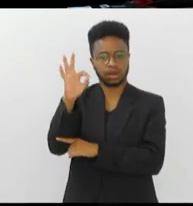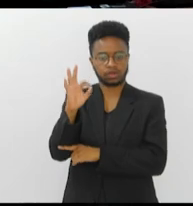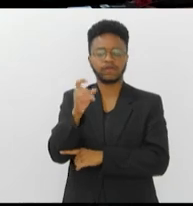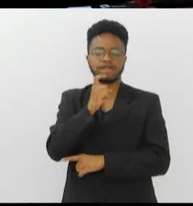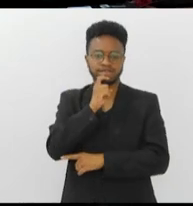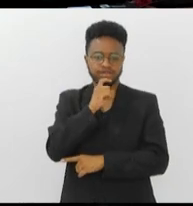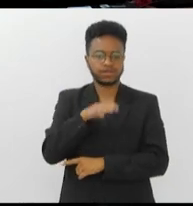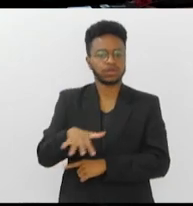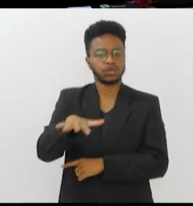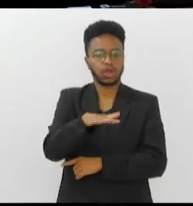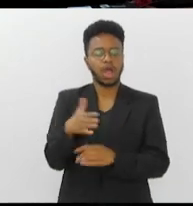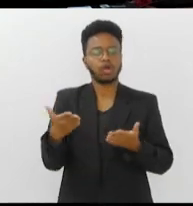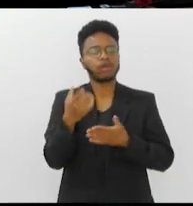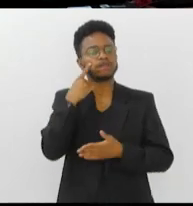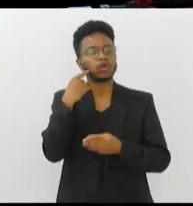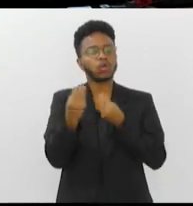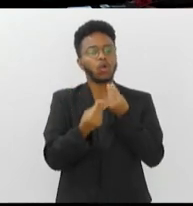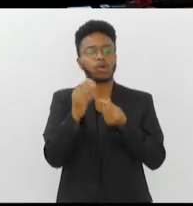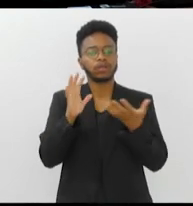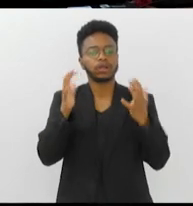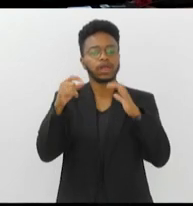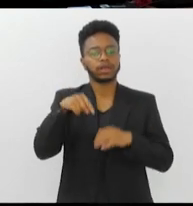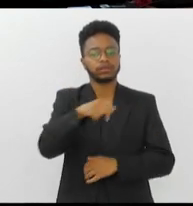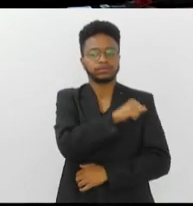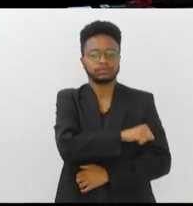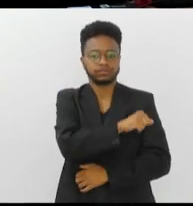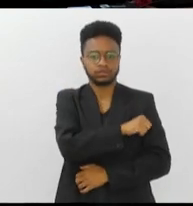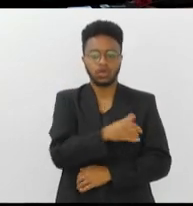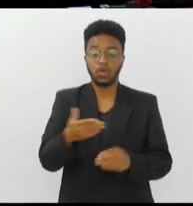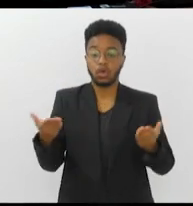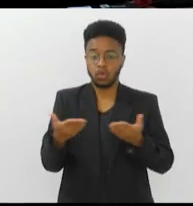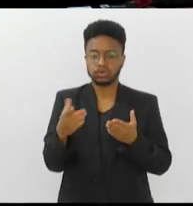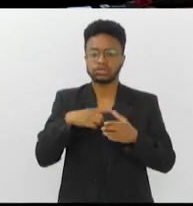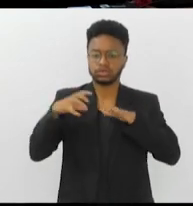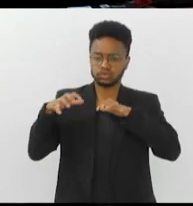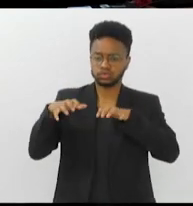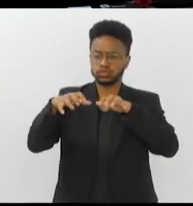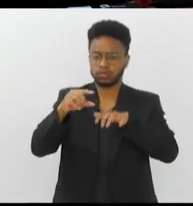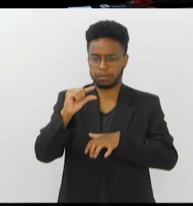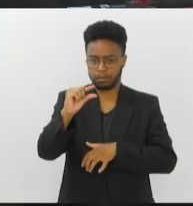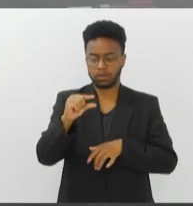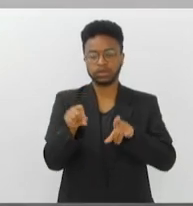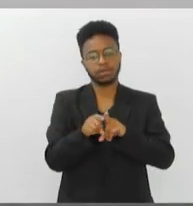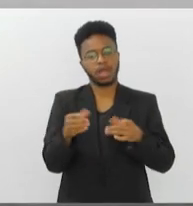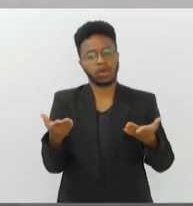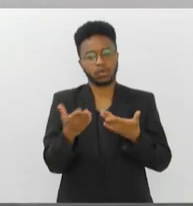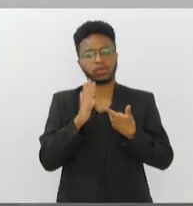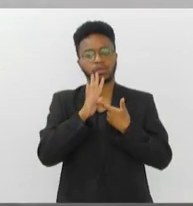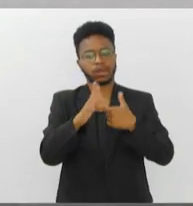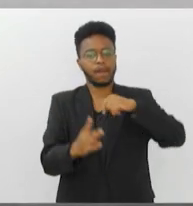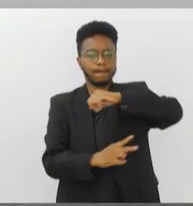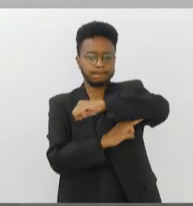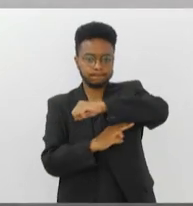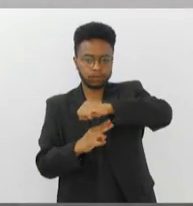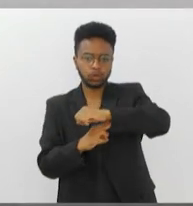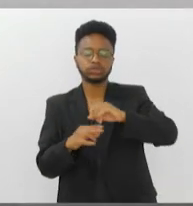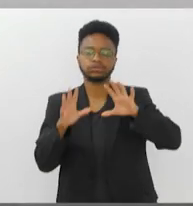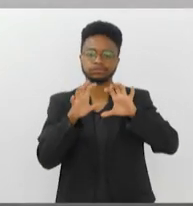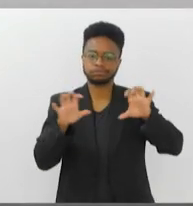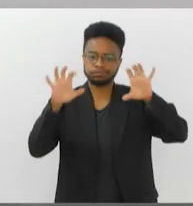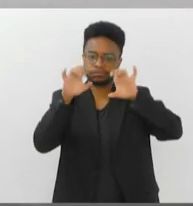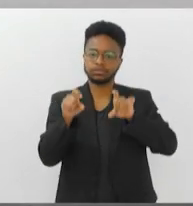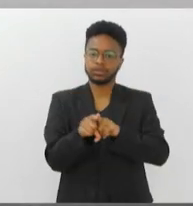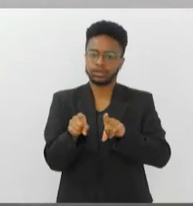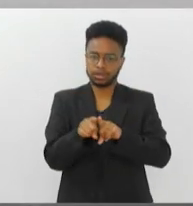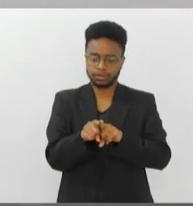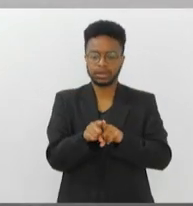em todo o Estado. Vamos ver agora como está o tempo aqui no Rio de Janeiro. O dia amanheceu chuvoso. Nesse momento está nublado. Você vê as imagens da Baía